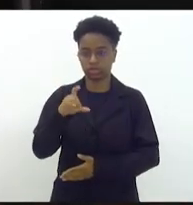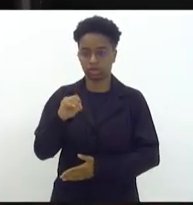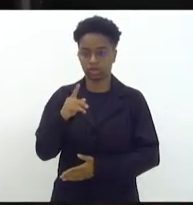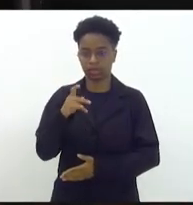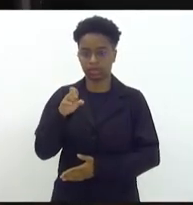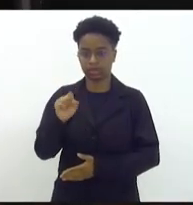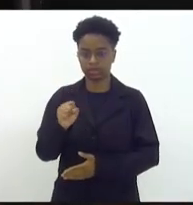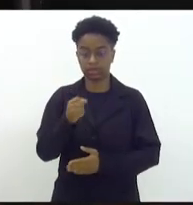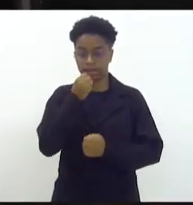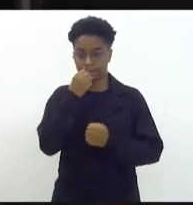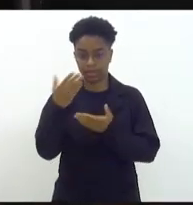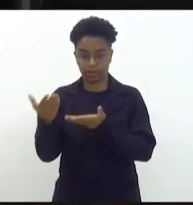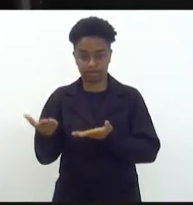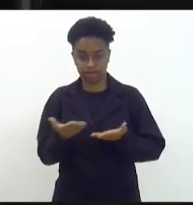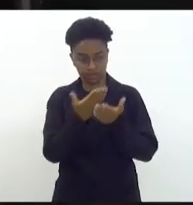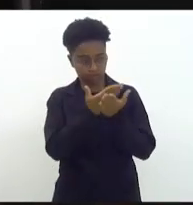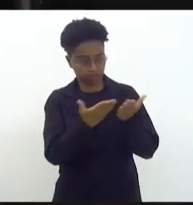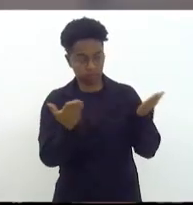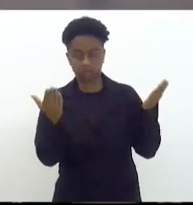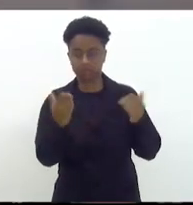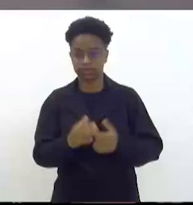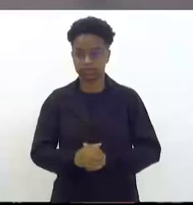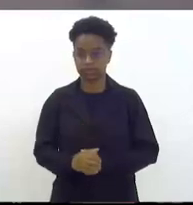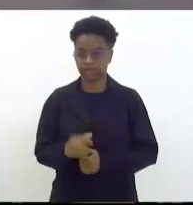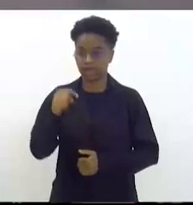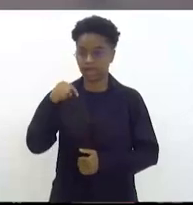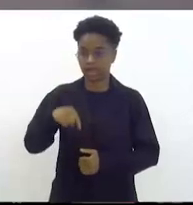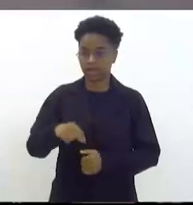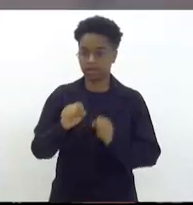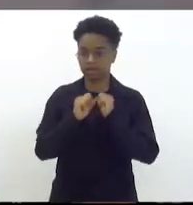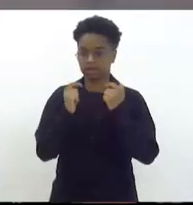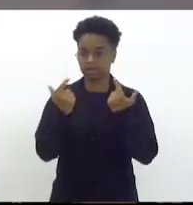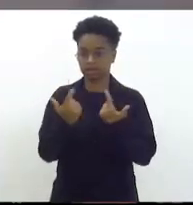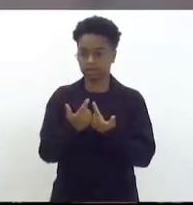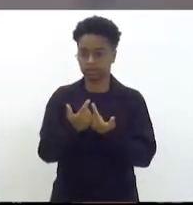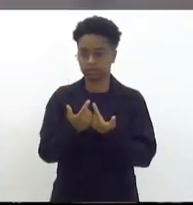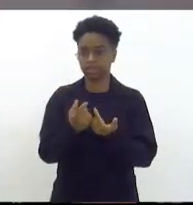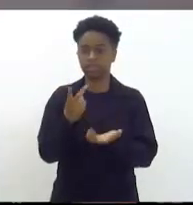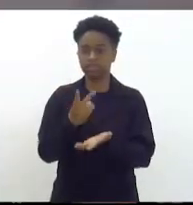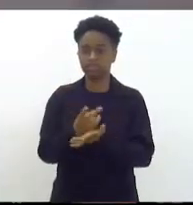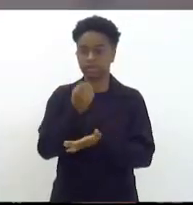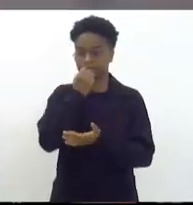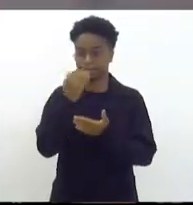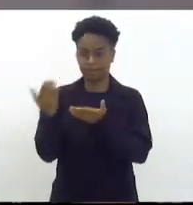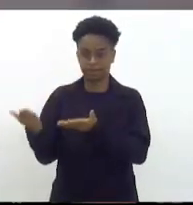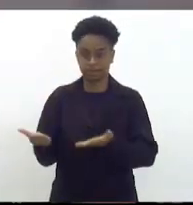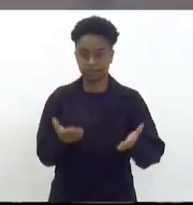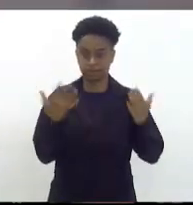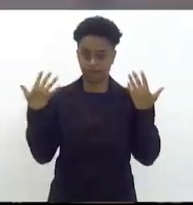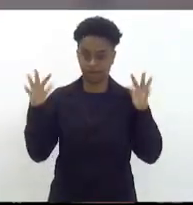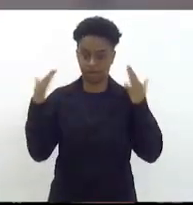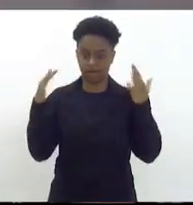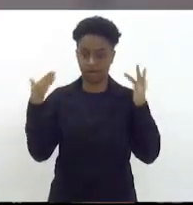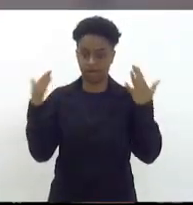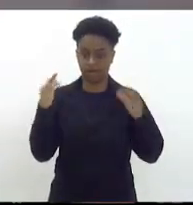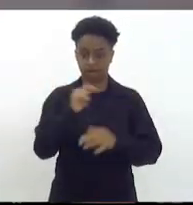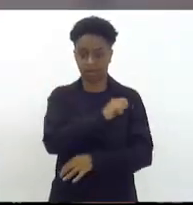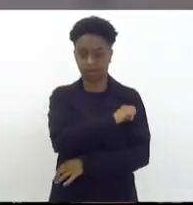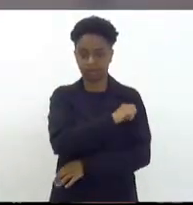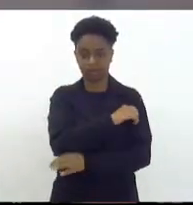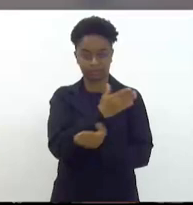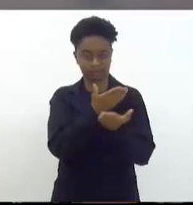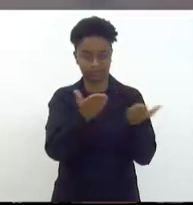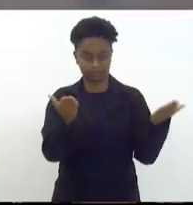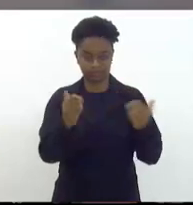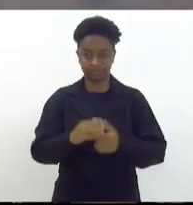-vindos todos vocês a essa Casa de Leis. Sejam sempre bem-vindos. Um aplauso para os nossos alunos, não é, deputados?